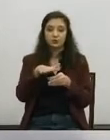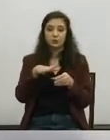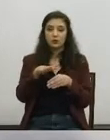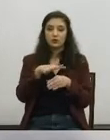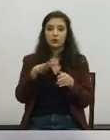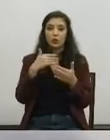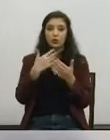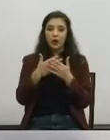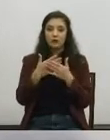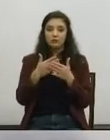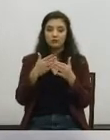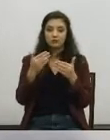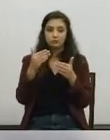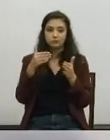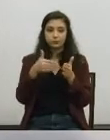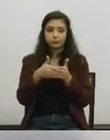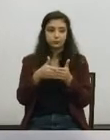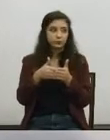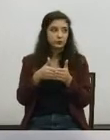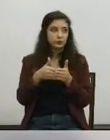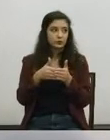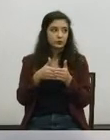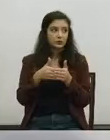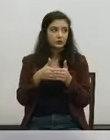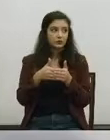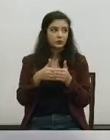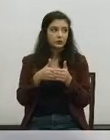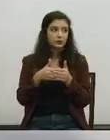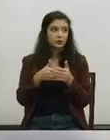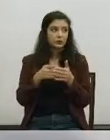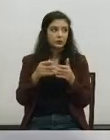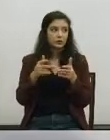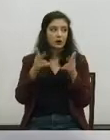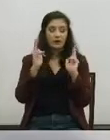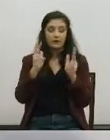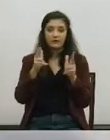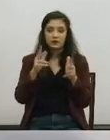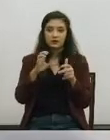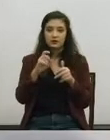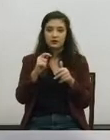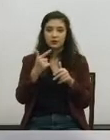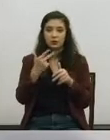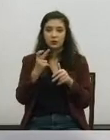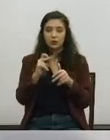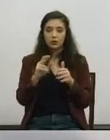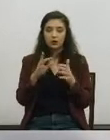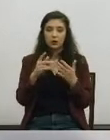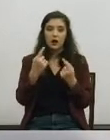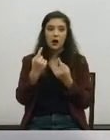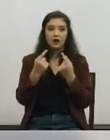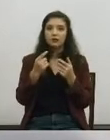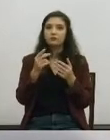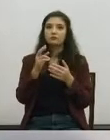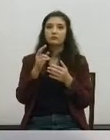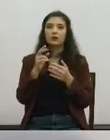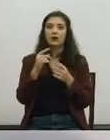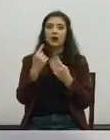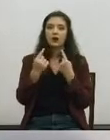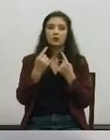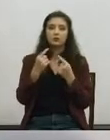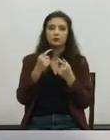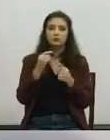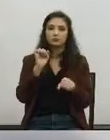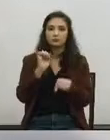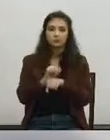quase intransponível para a utilização, por exemplo, por transiuntos. A Avenida de Ceuta é muito inamistosa, para não dizer mesmo inimiga do transiuntos.